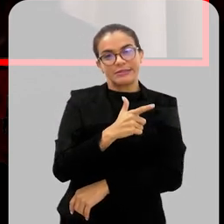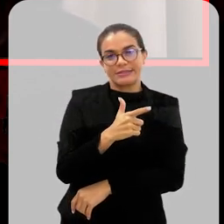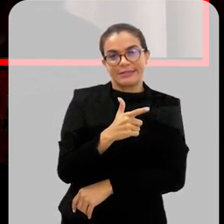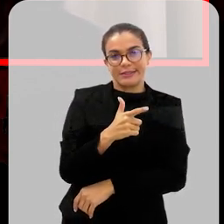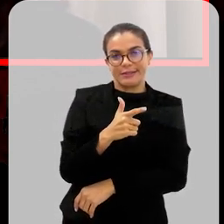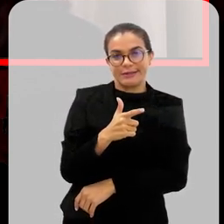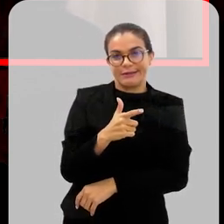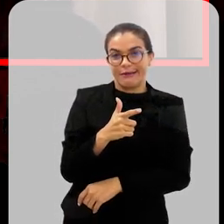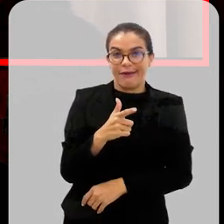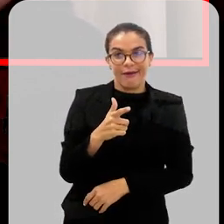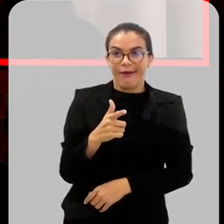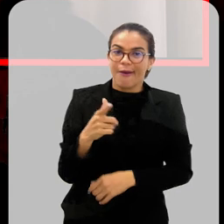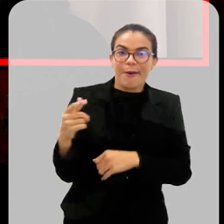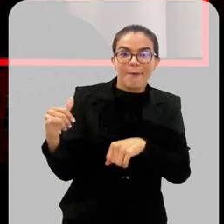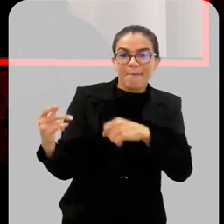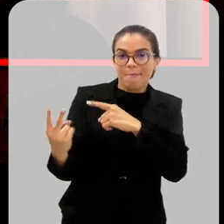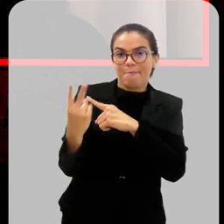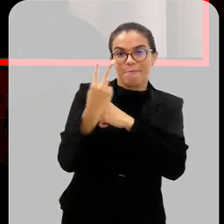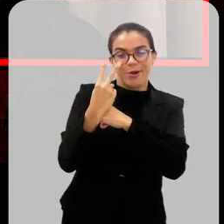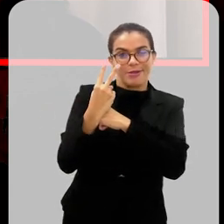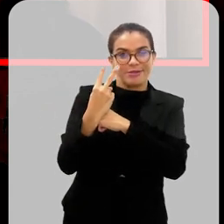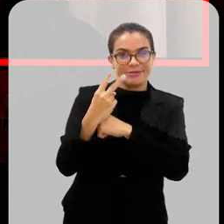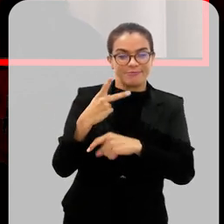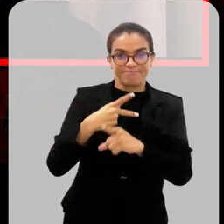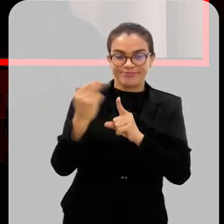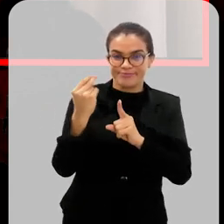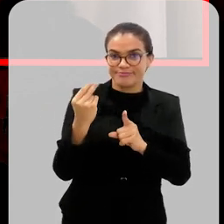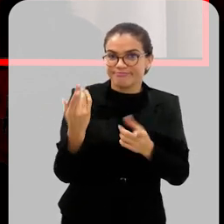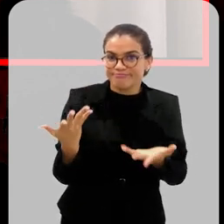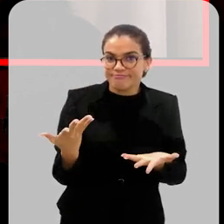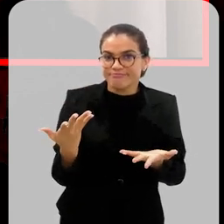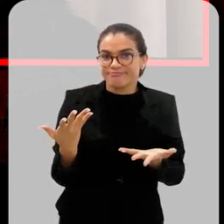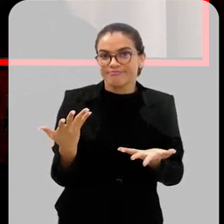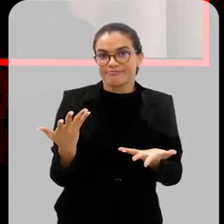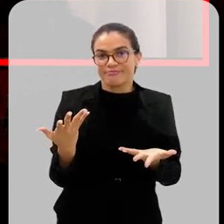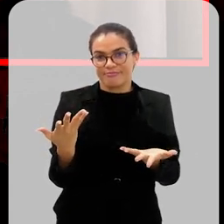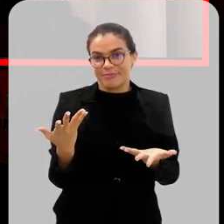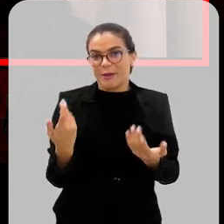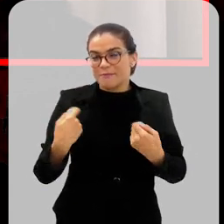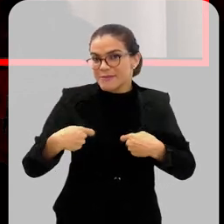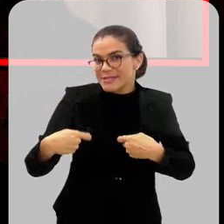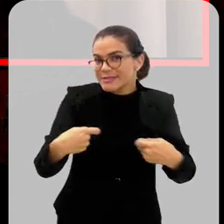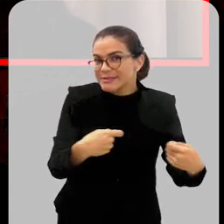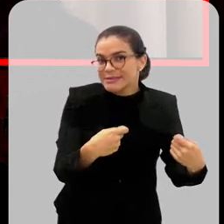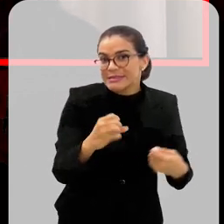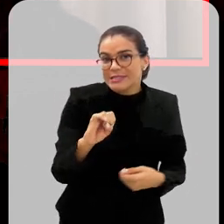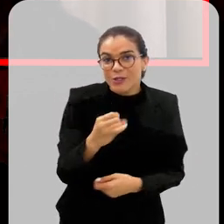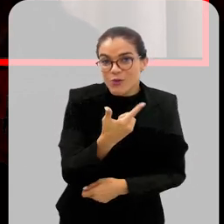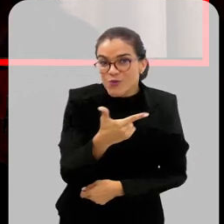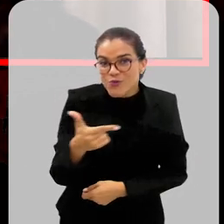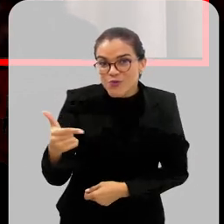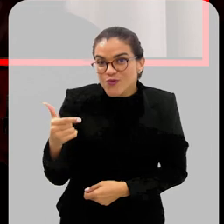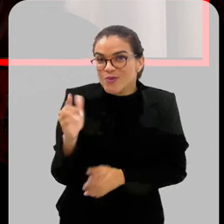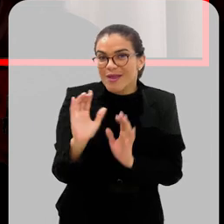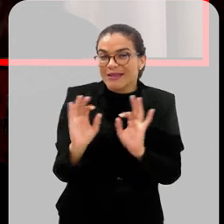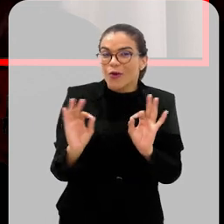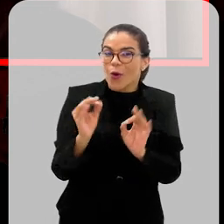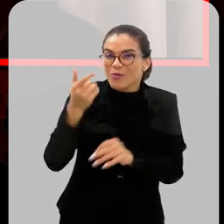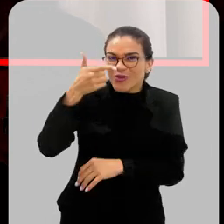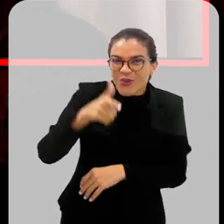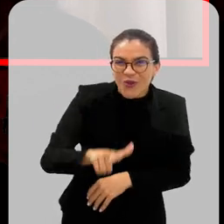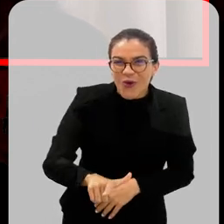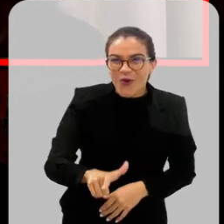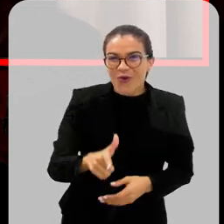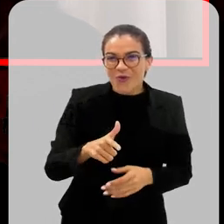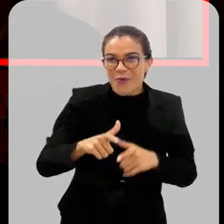conseguir, é uma nova arma que a gente tem para combater. E se a gente não fizer uso dessas armas, a gente vai ver esses